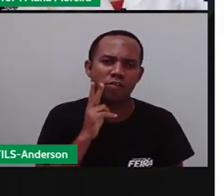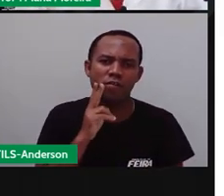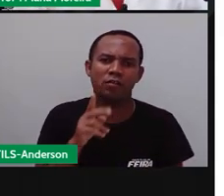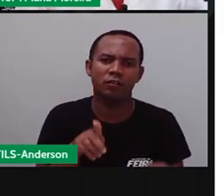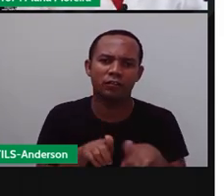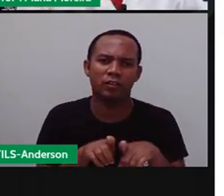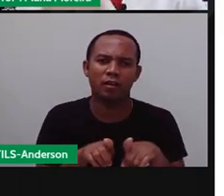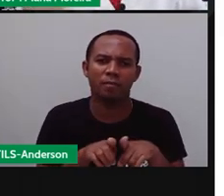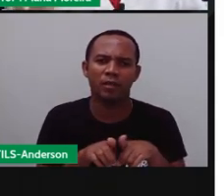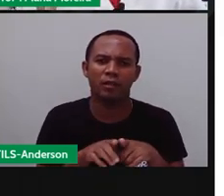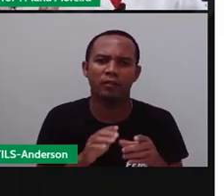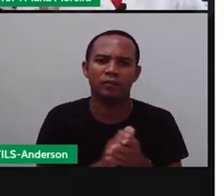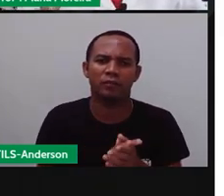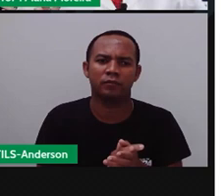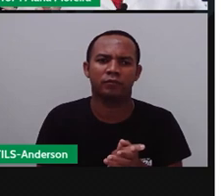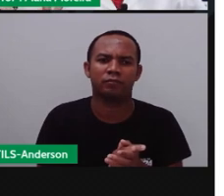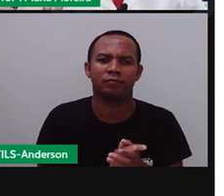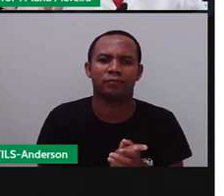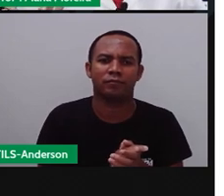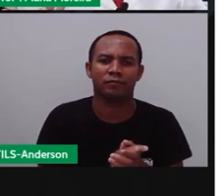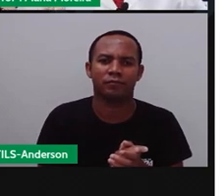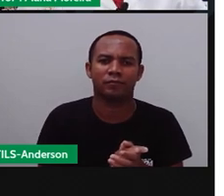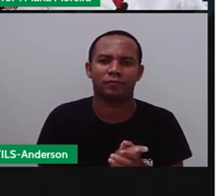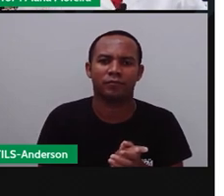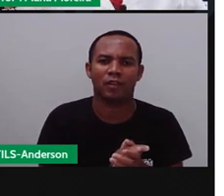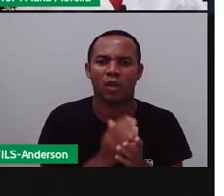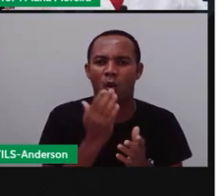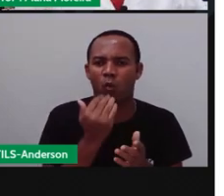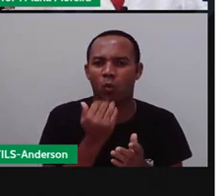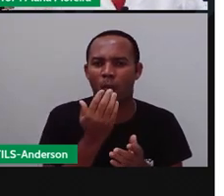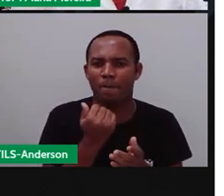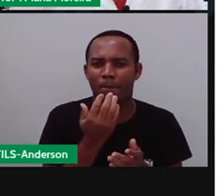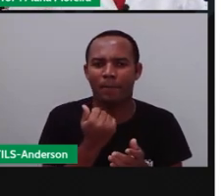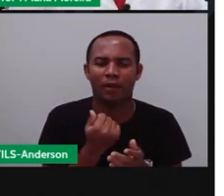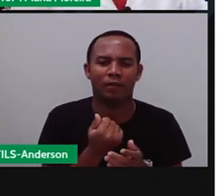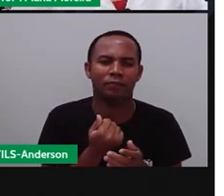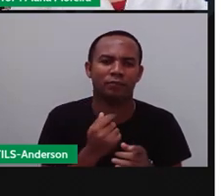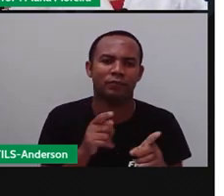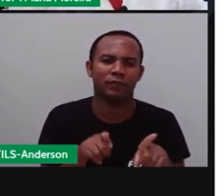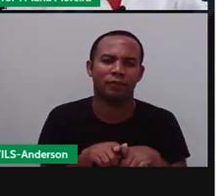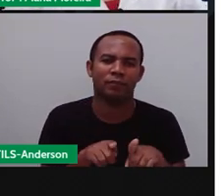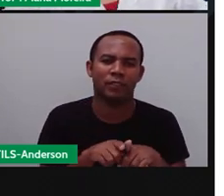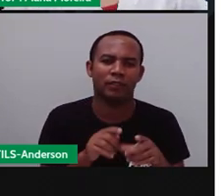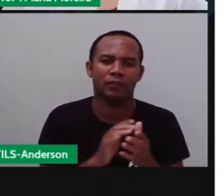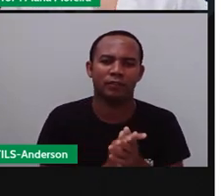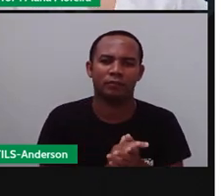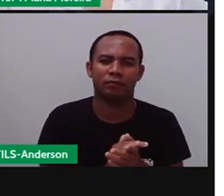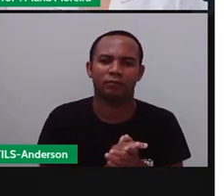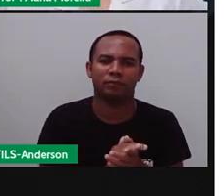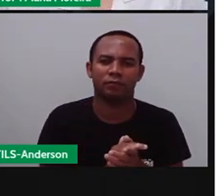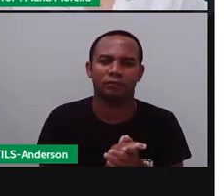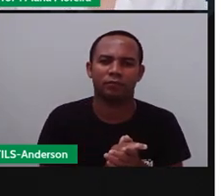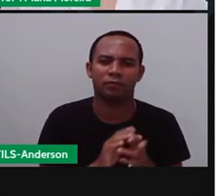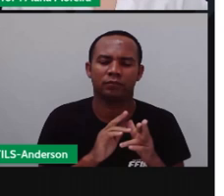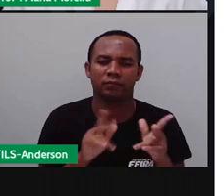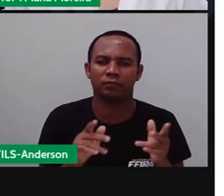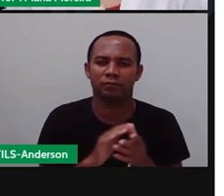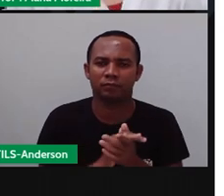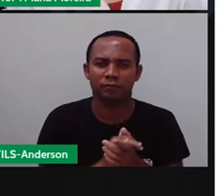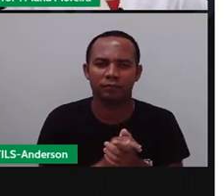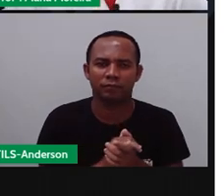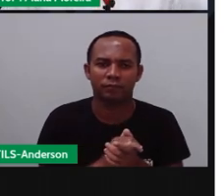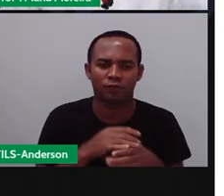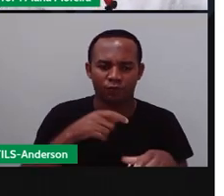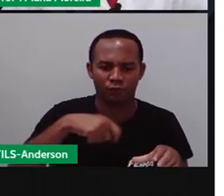desculpa. Da cuca, Anderson, aí. A cuca que você quer receita. Do arroz de carreteiro e do feijão mexido.